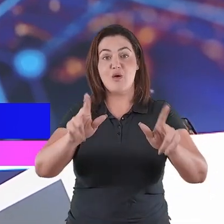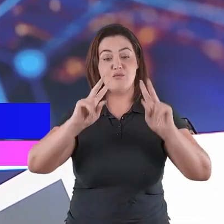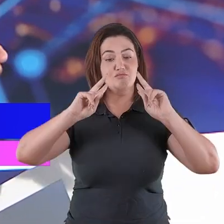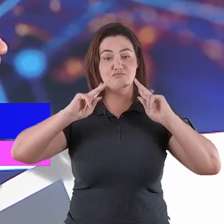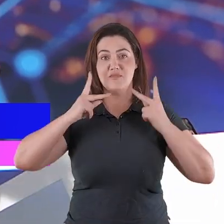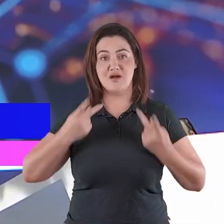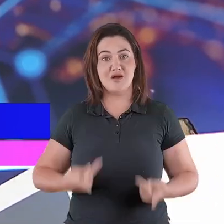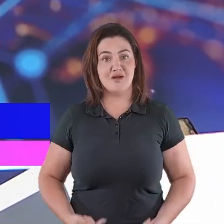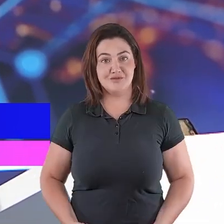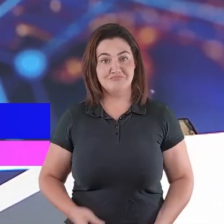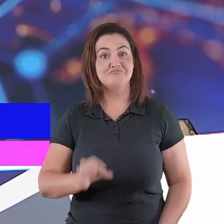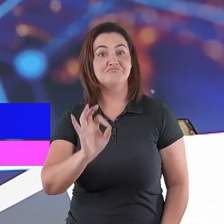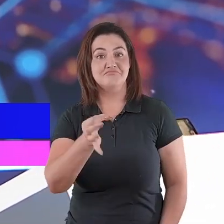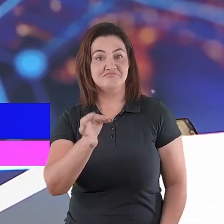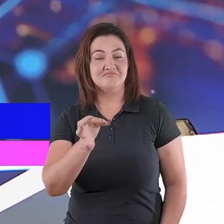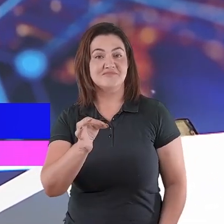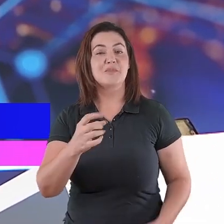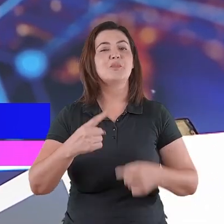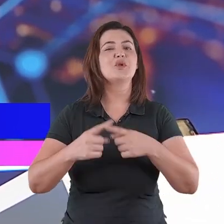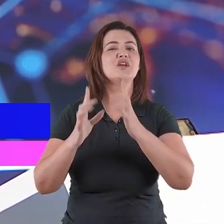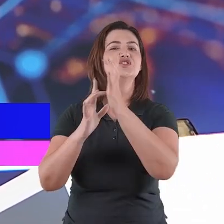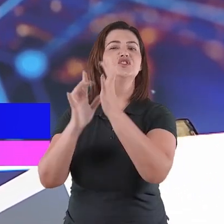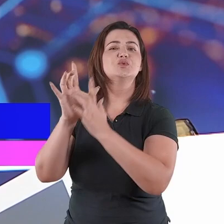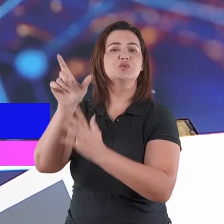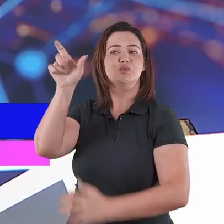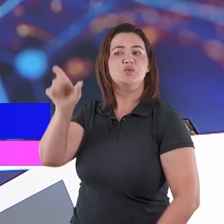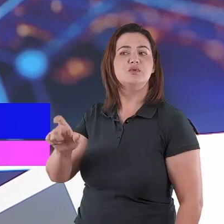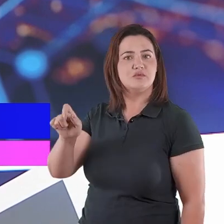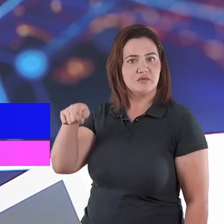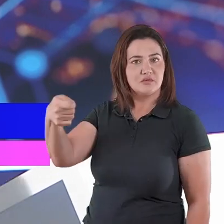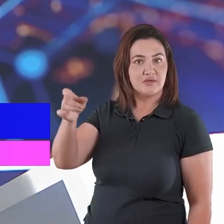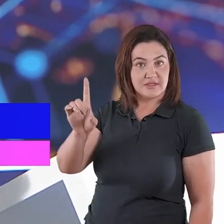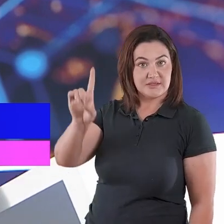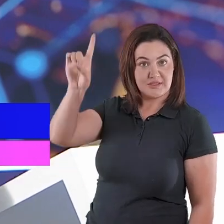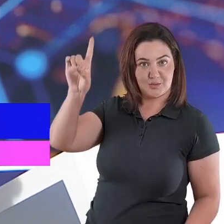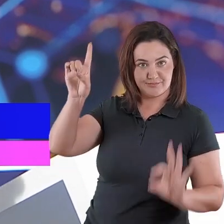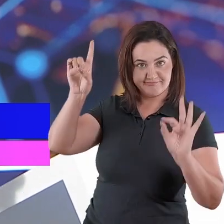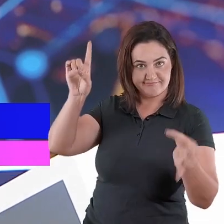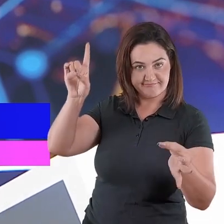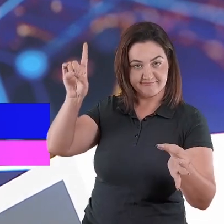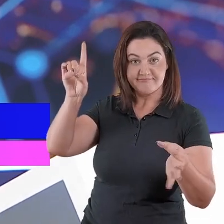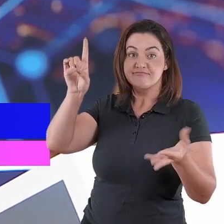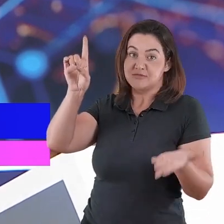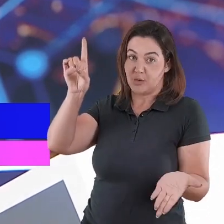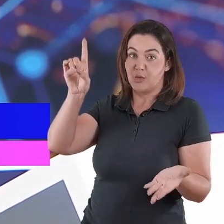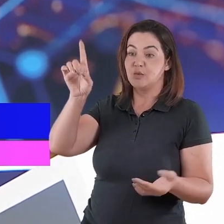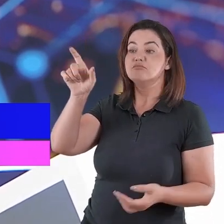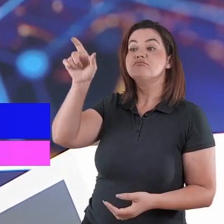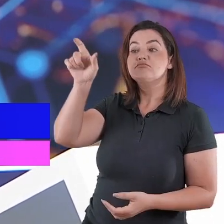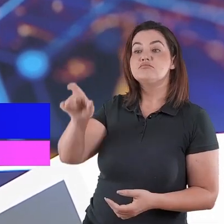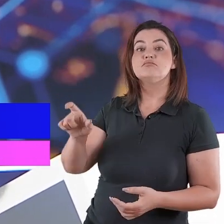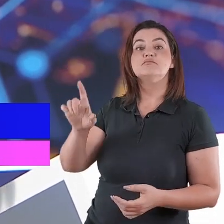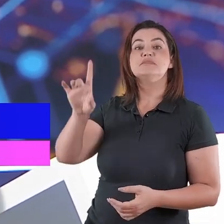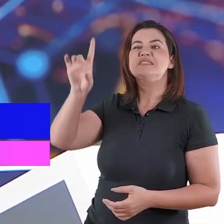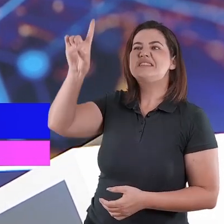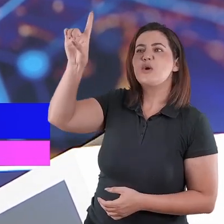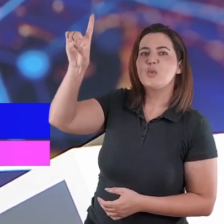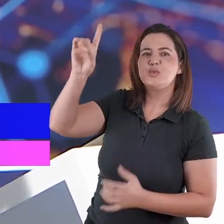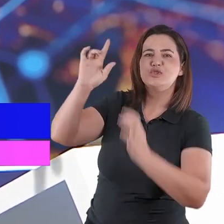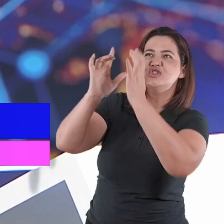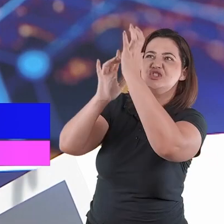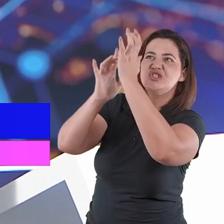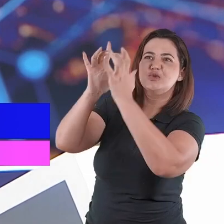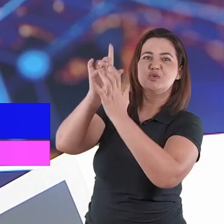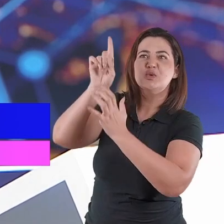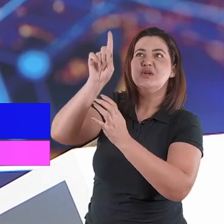Como pode Deus se tornar homem? Como Deus, um dia, resolveu limitar-se a um ser